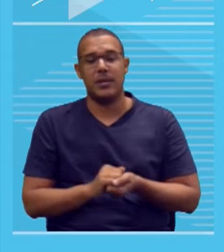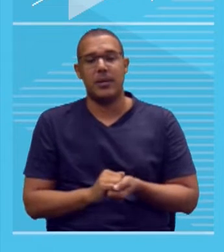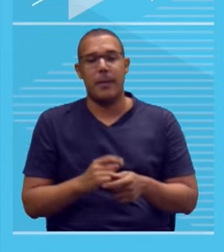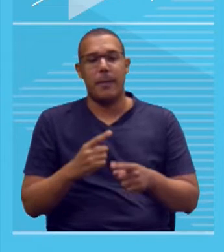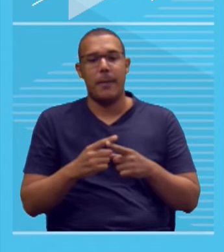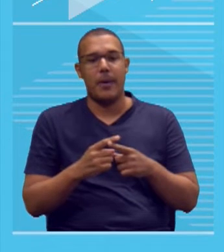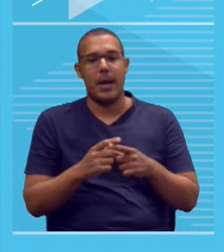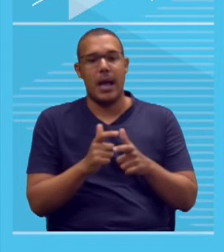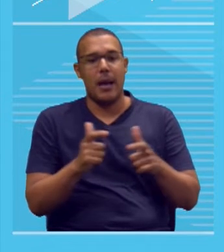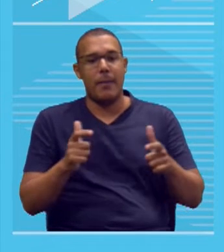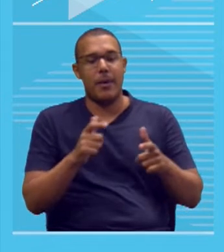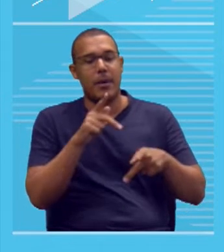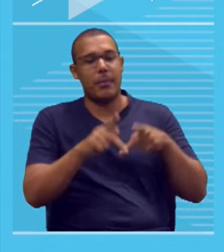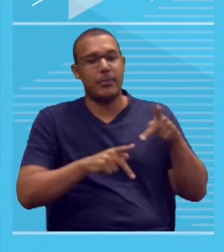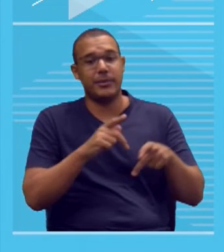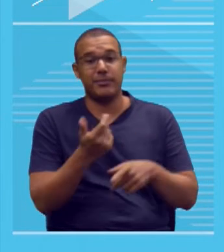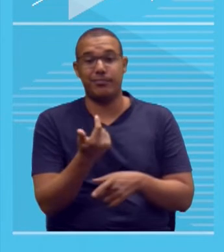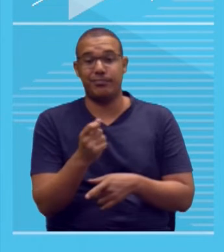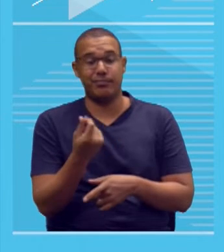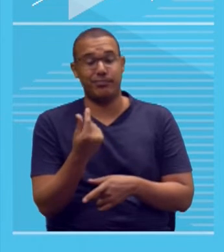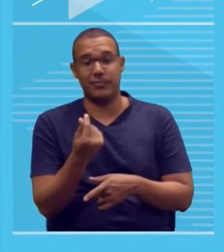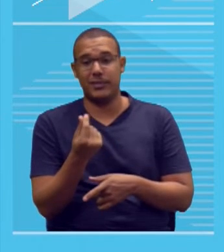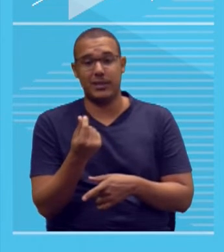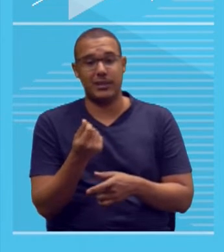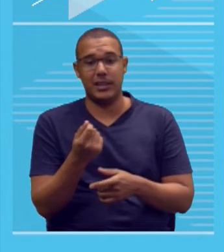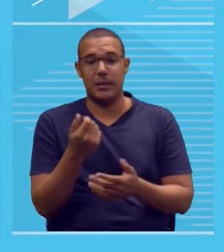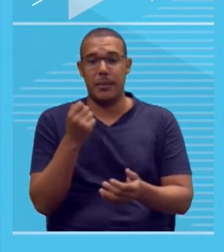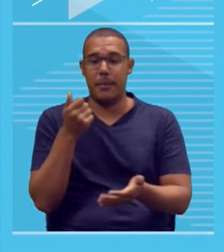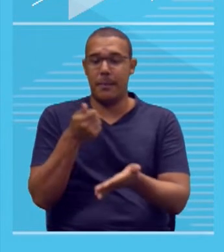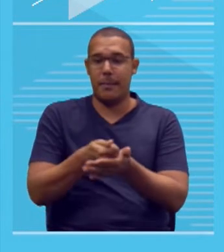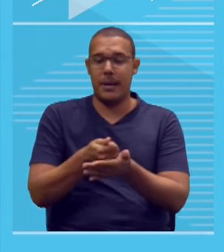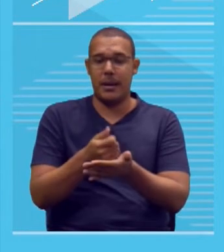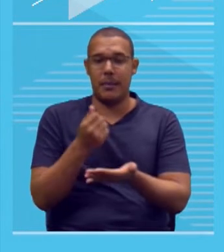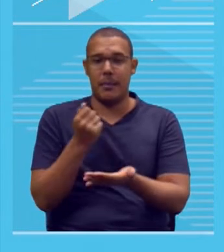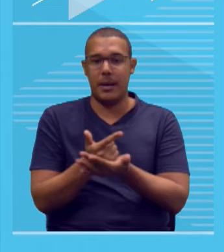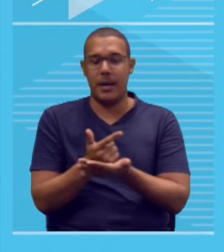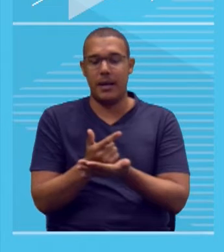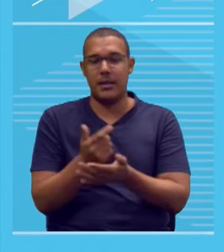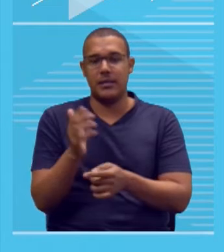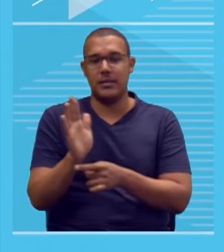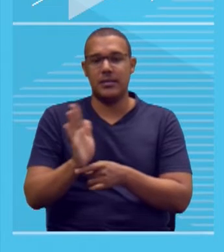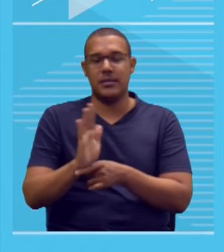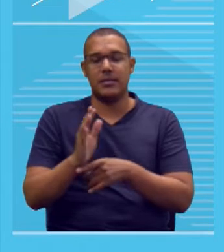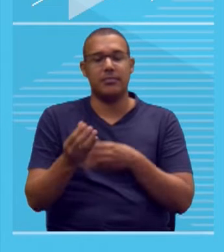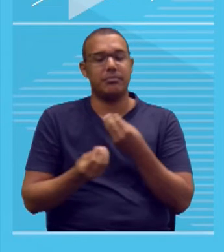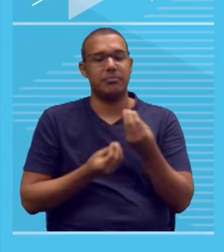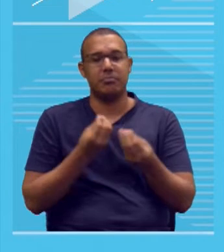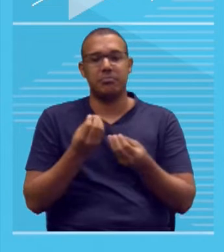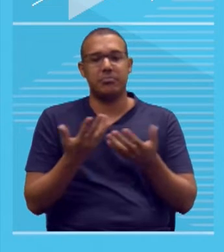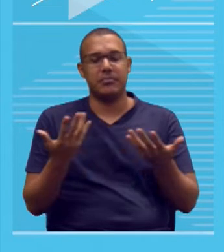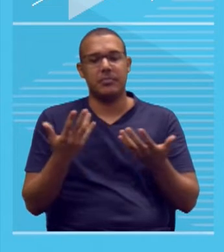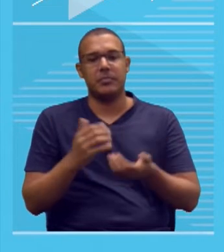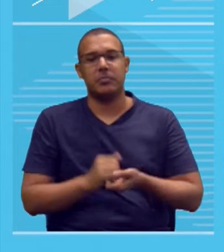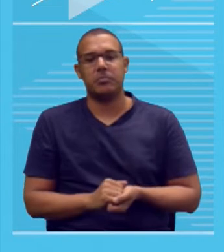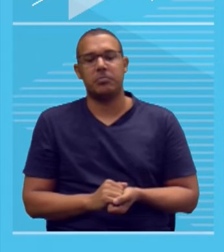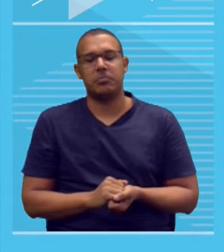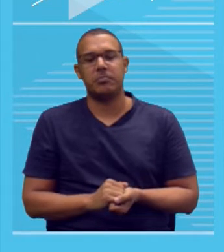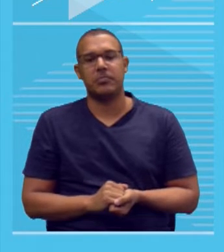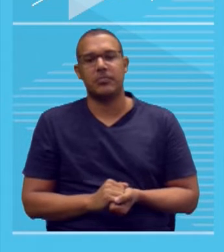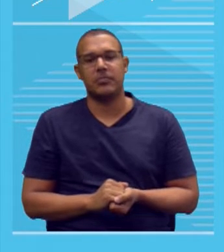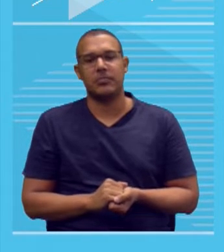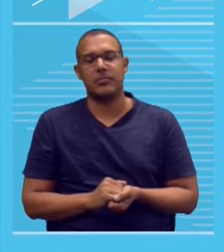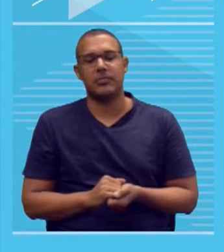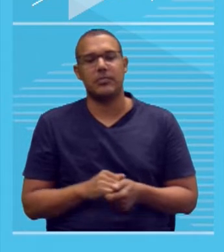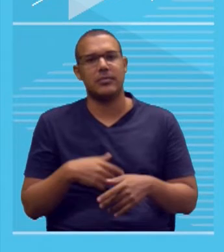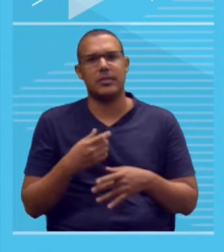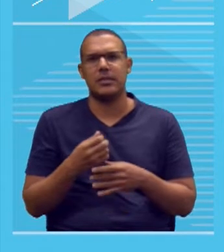população não tem dinheiro, gente, para pagar o cinema, como é que isso aí é democrático? Você vai propor o quê? Você vai propor